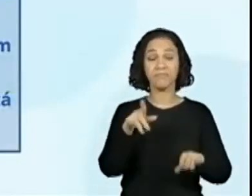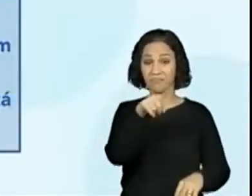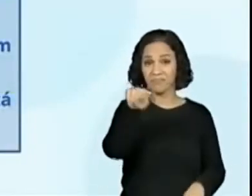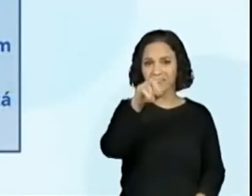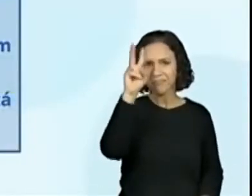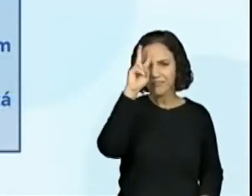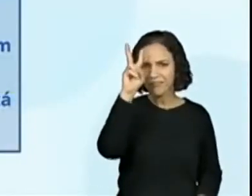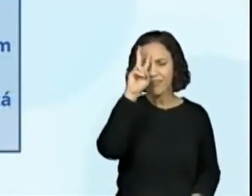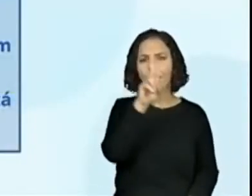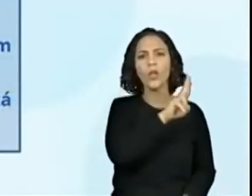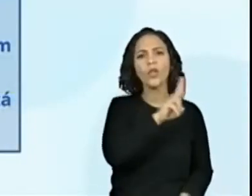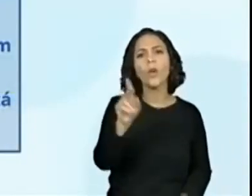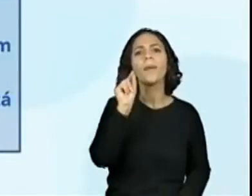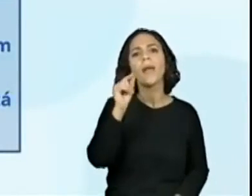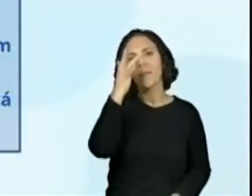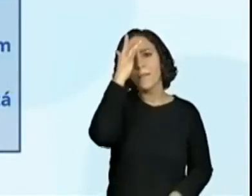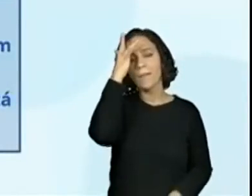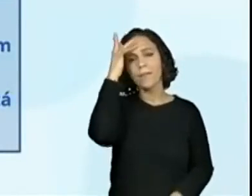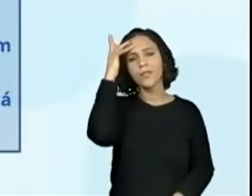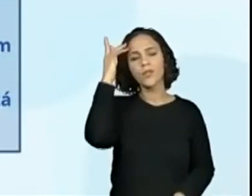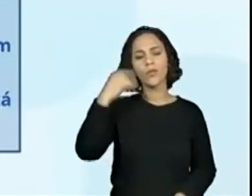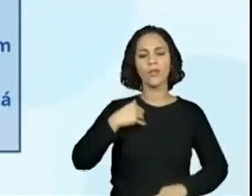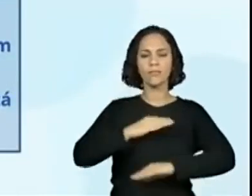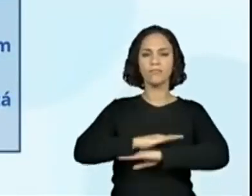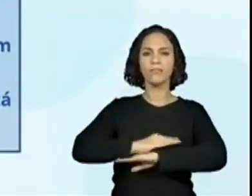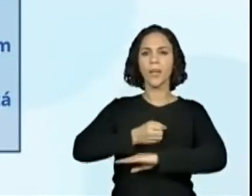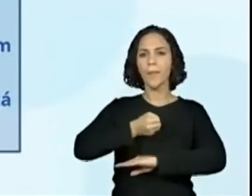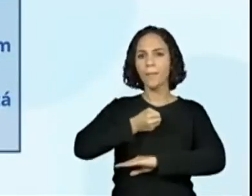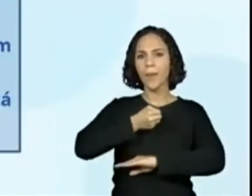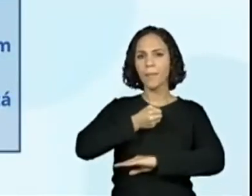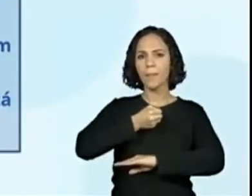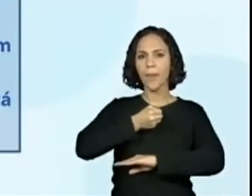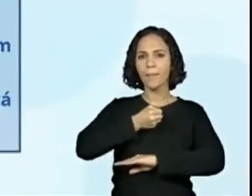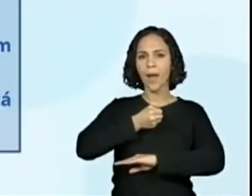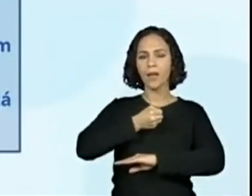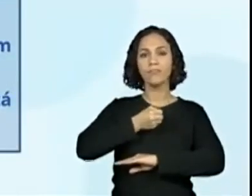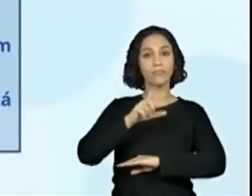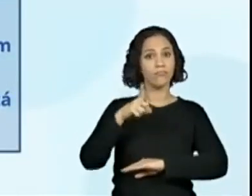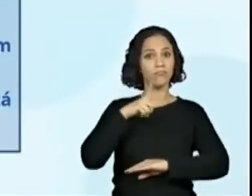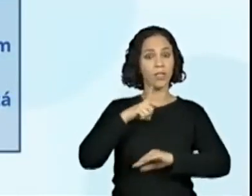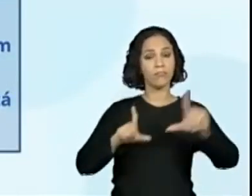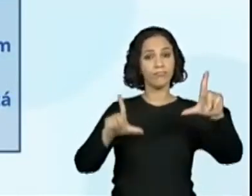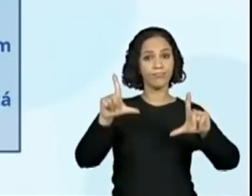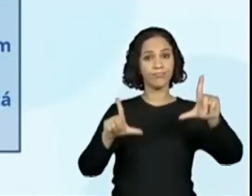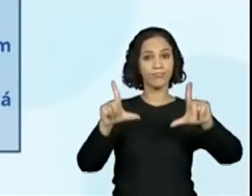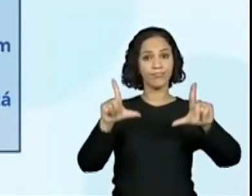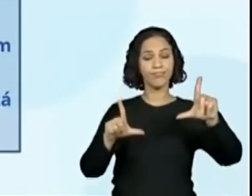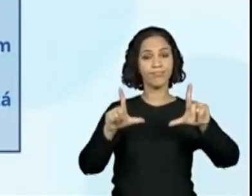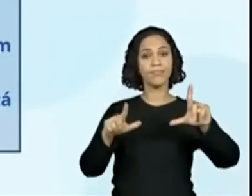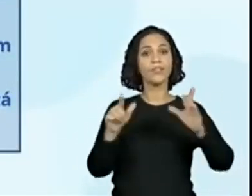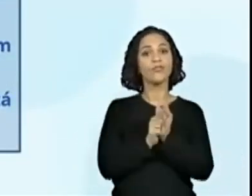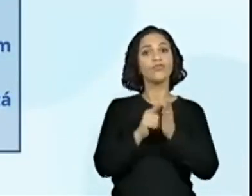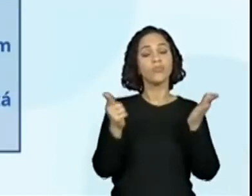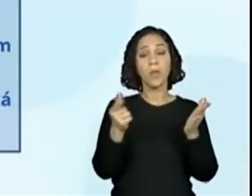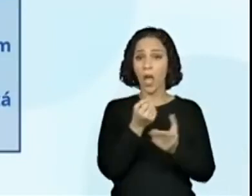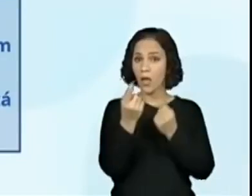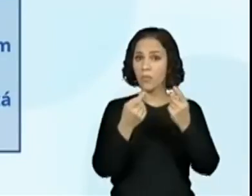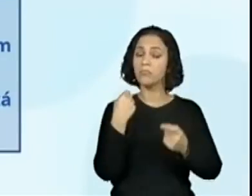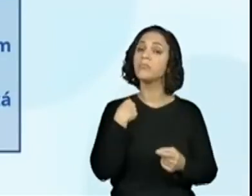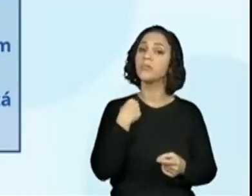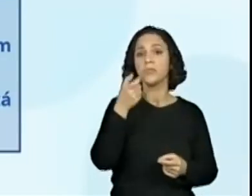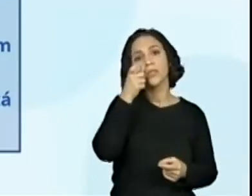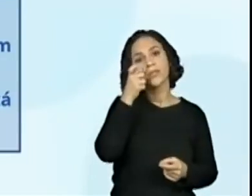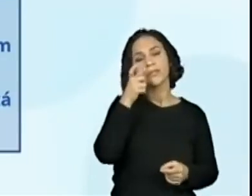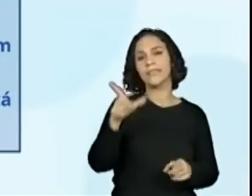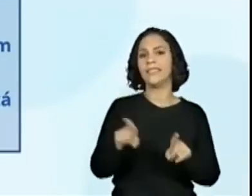jornalista? Vocês conhecem algum? Então, será que eles conhecem algum jornalista? Eu tenho vários jornalistas que eu admiro, por exemplo,